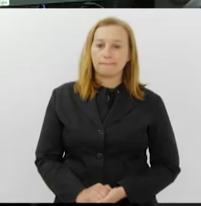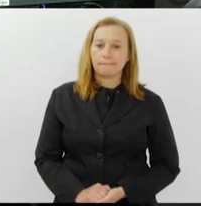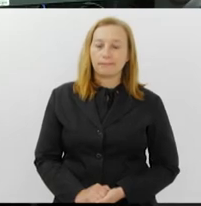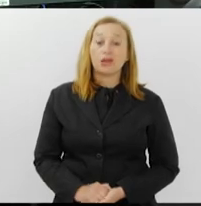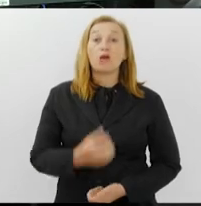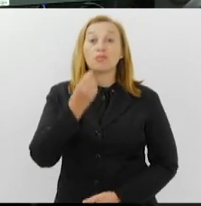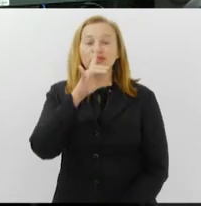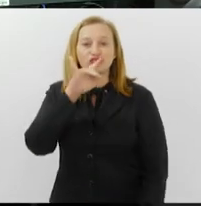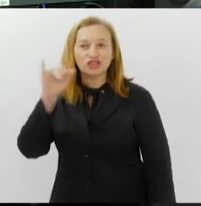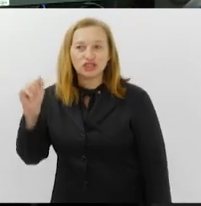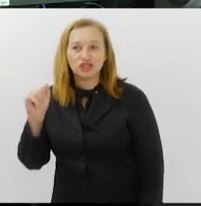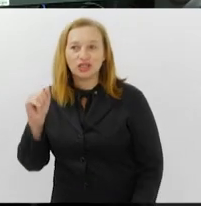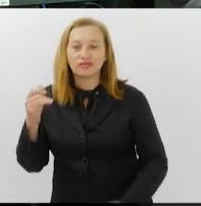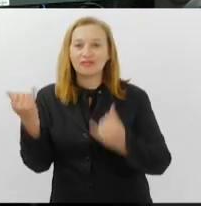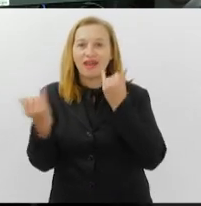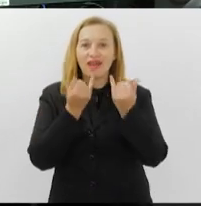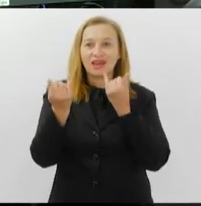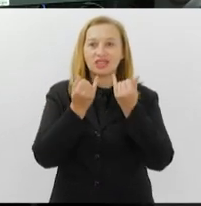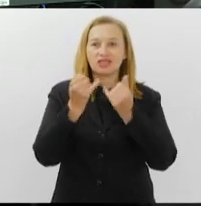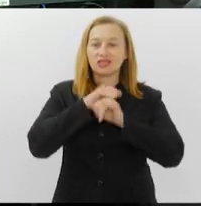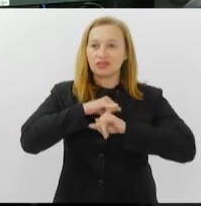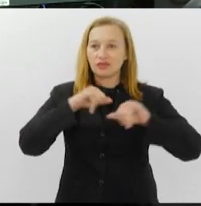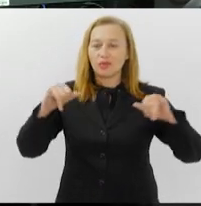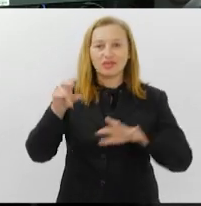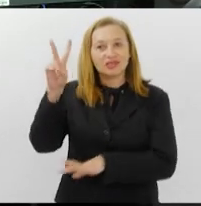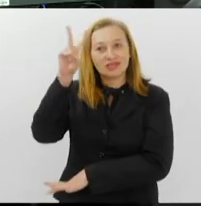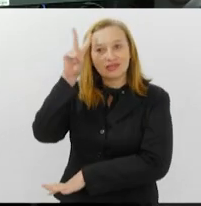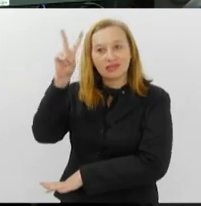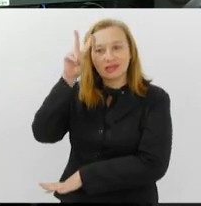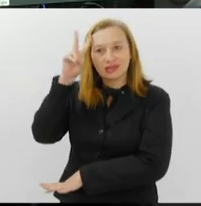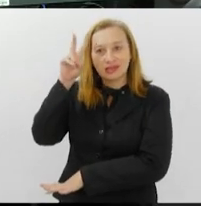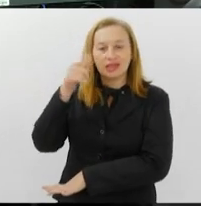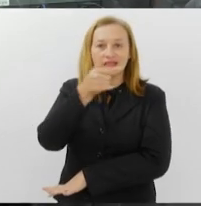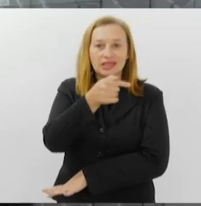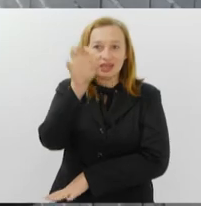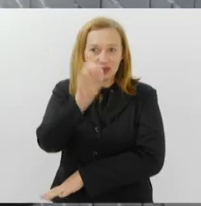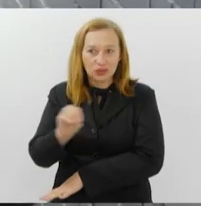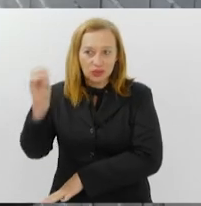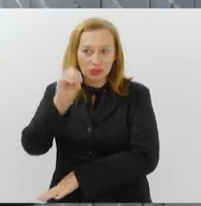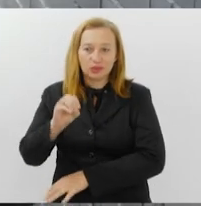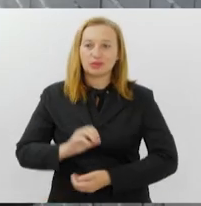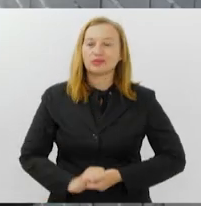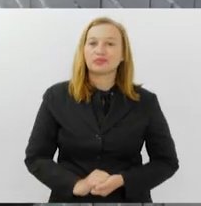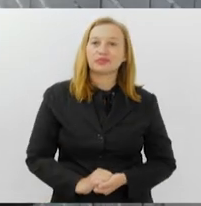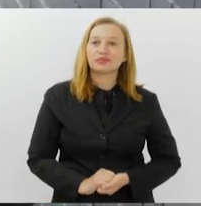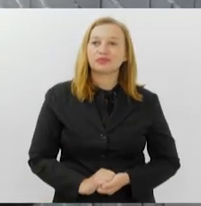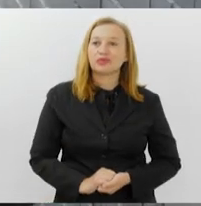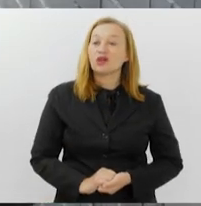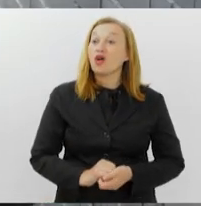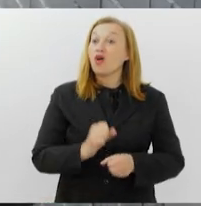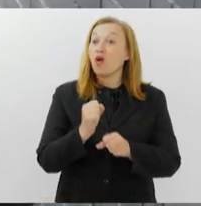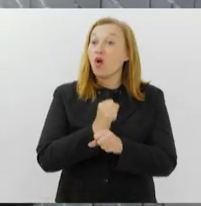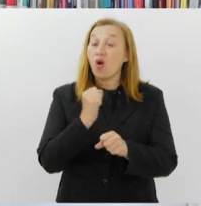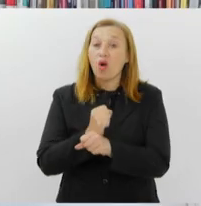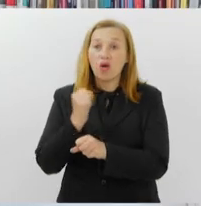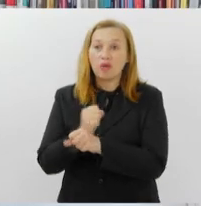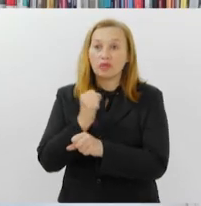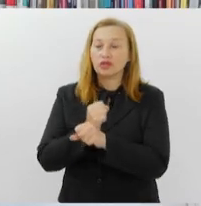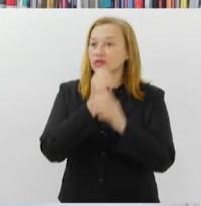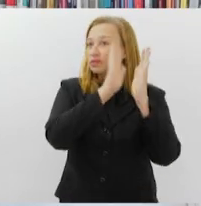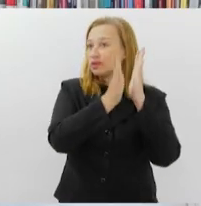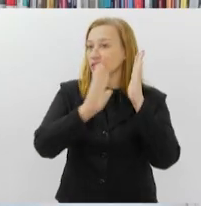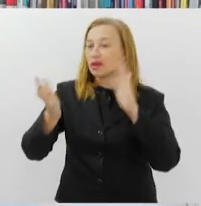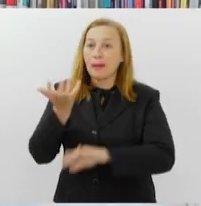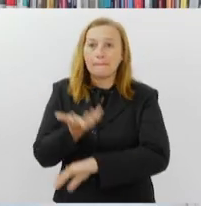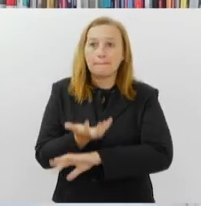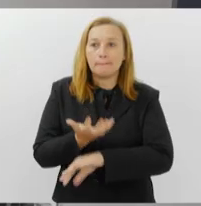O Bom Dia Alerj traz os seguintes destaques nesta segunda-feira, 7 de outubro. Obra de reforma da Biblioteca Parque